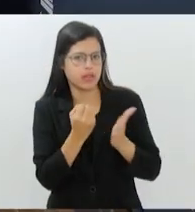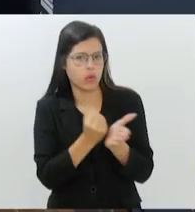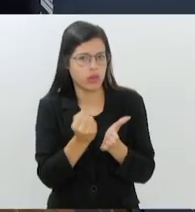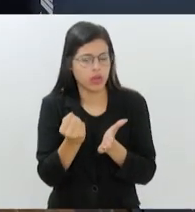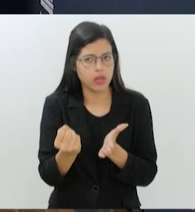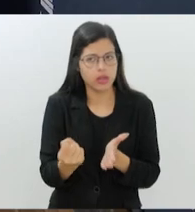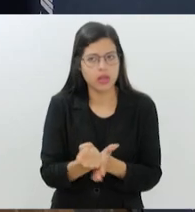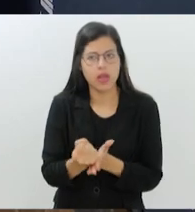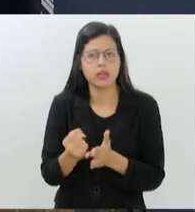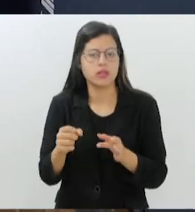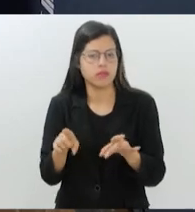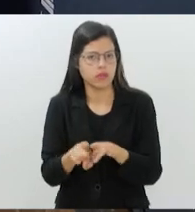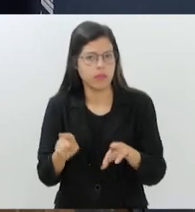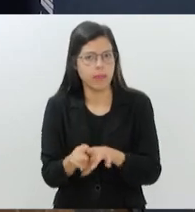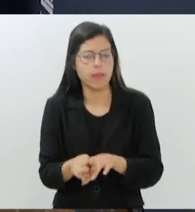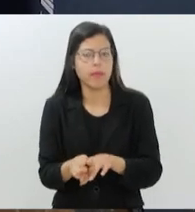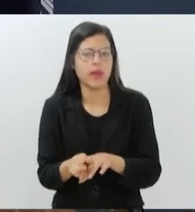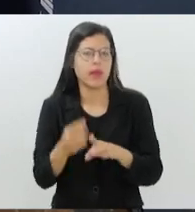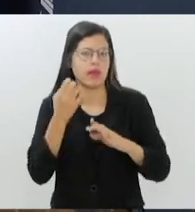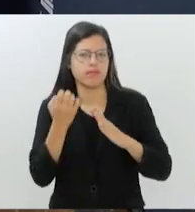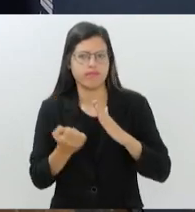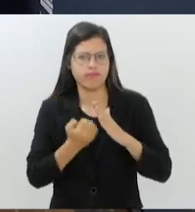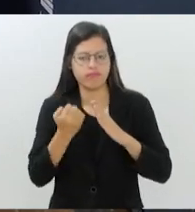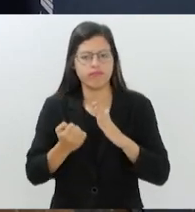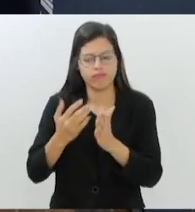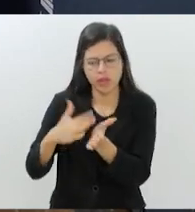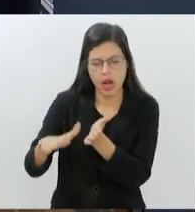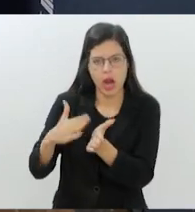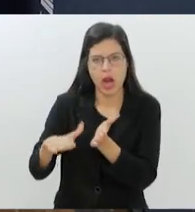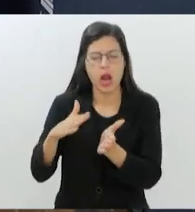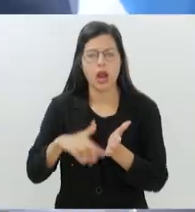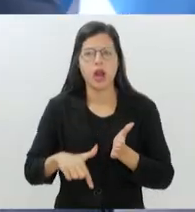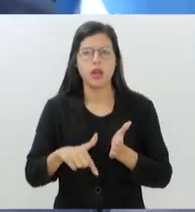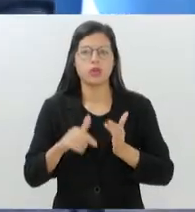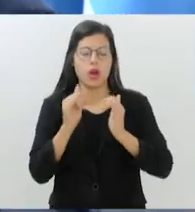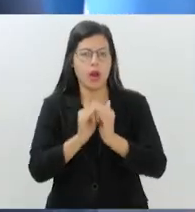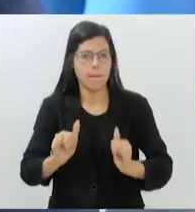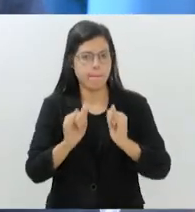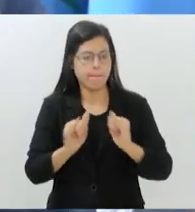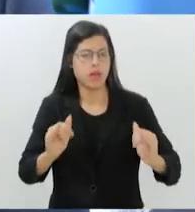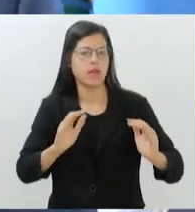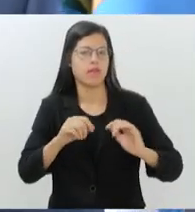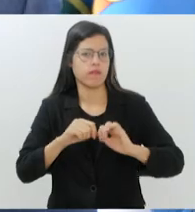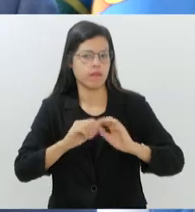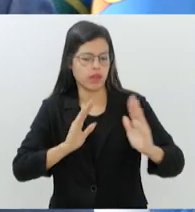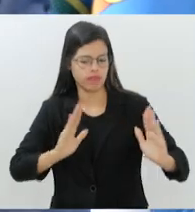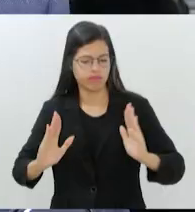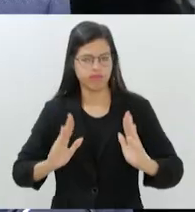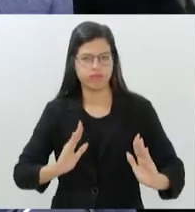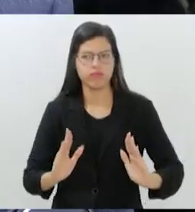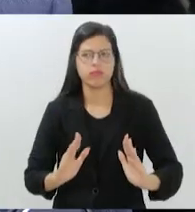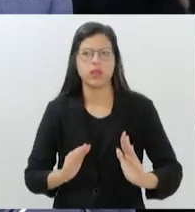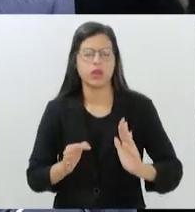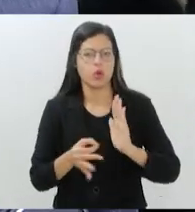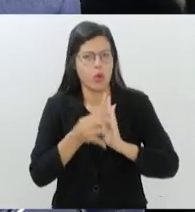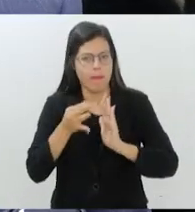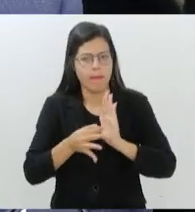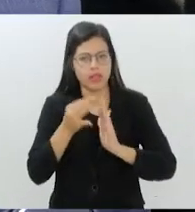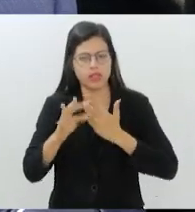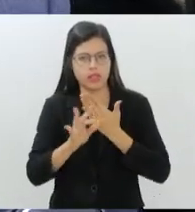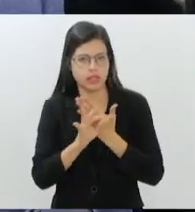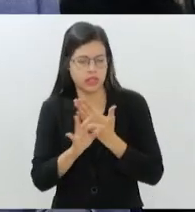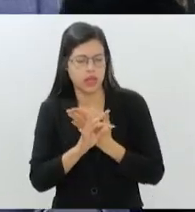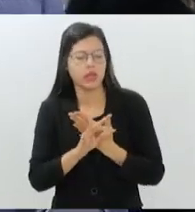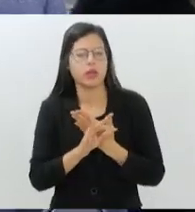receberam repasses, além das campanhas que foram feitas nesse período e o parecer técnico dos gastos. Hoje o que se viu aqui